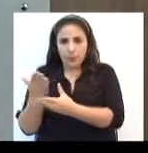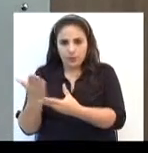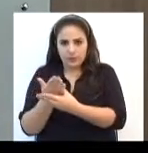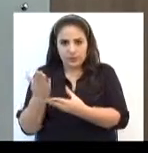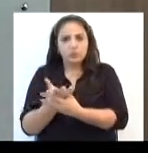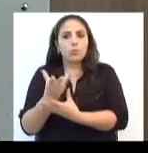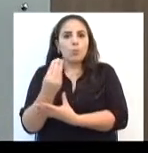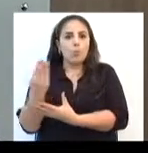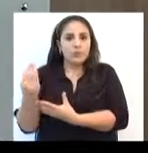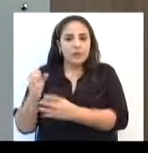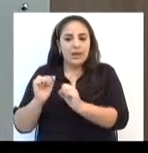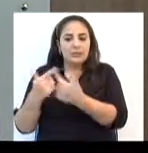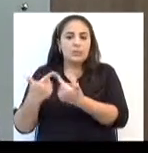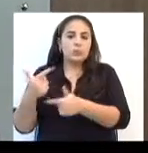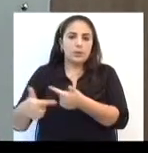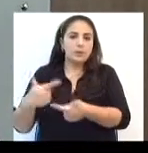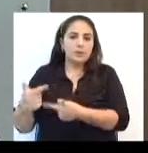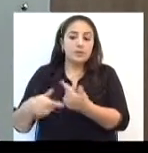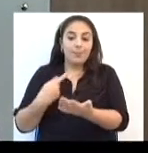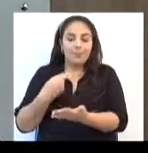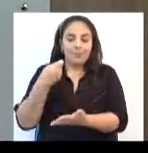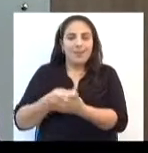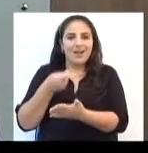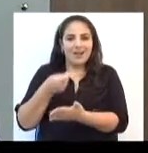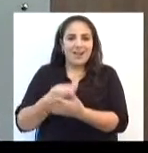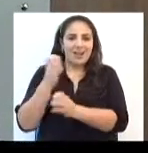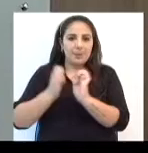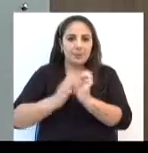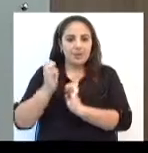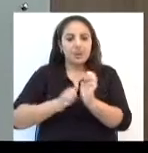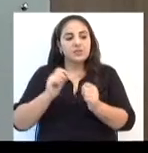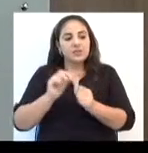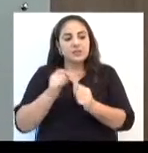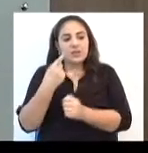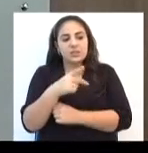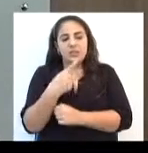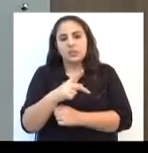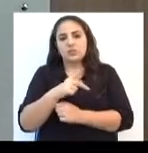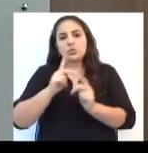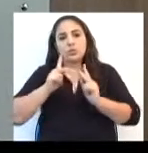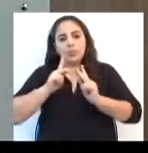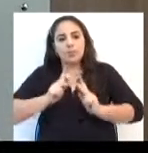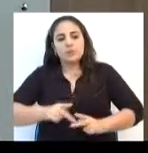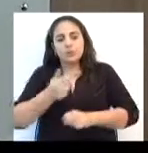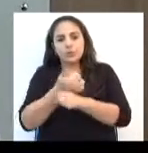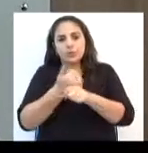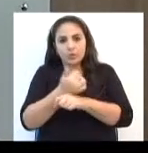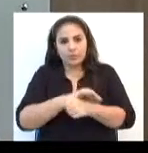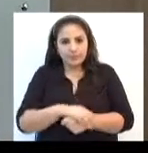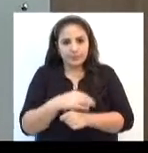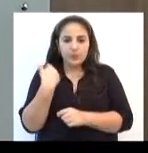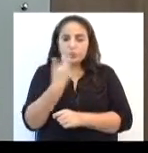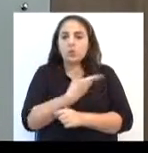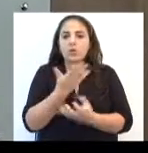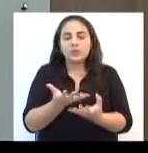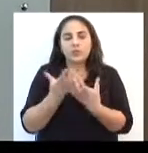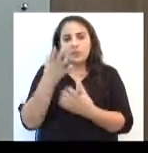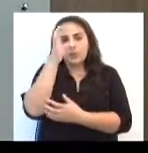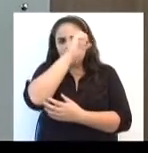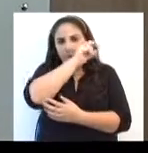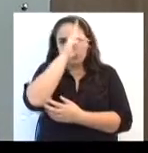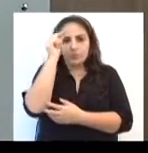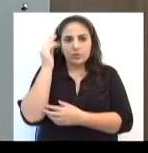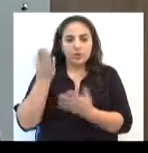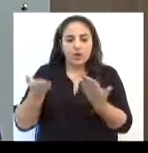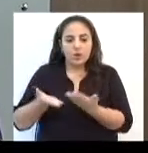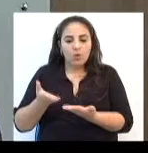um bom montante, para pagar por empresas passadas que fizeram isso com pessoas profissionais. Então, gente está querendo que a